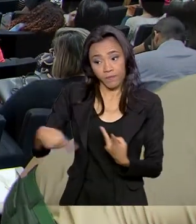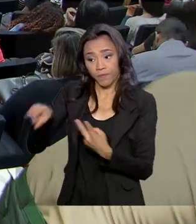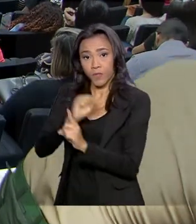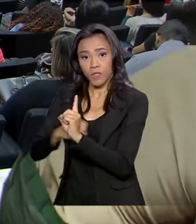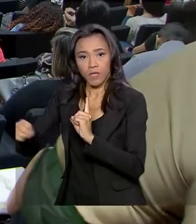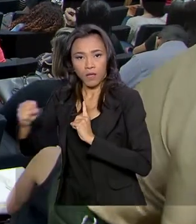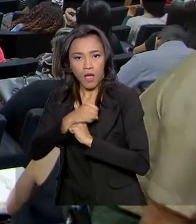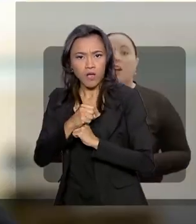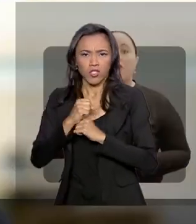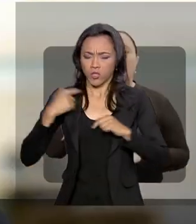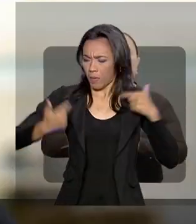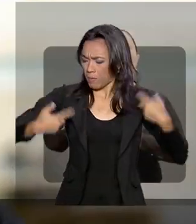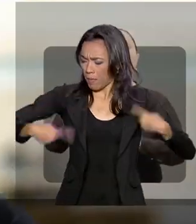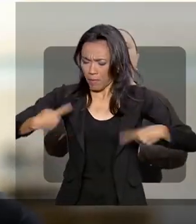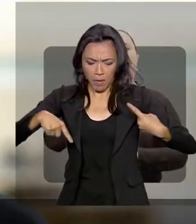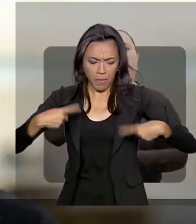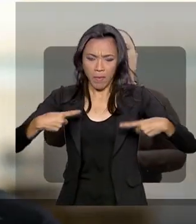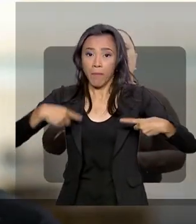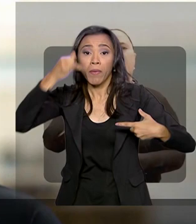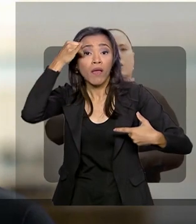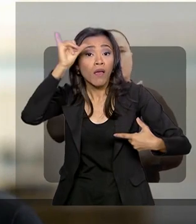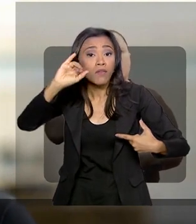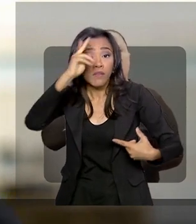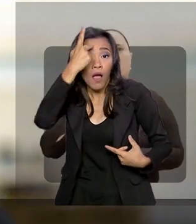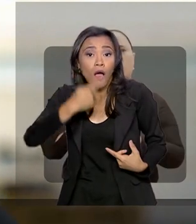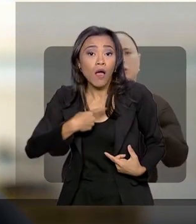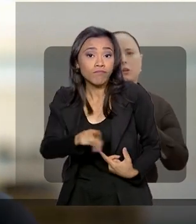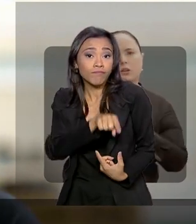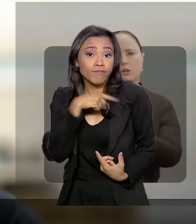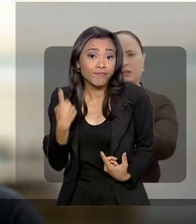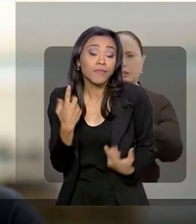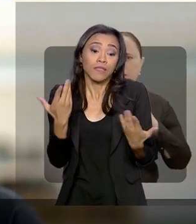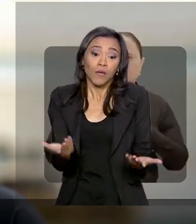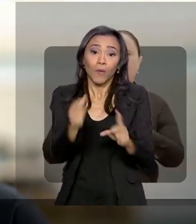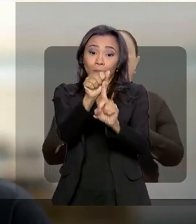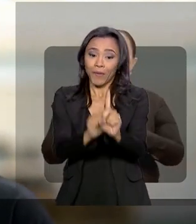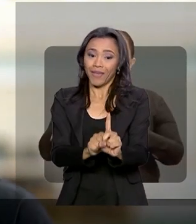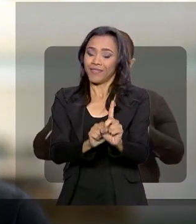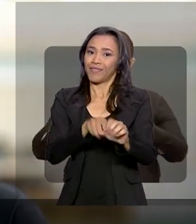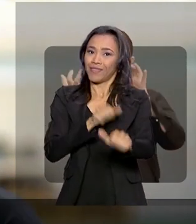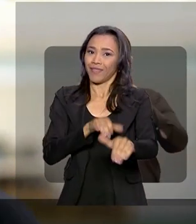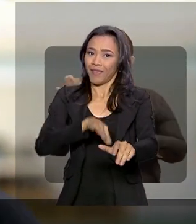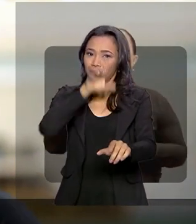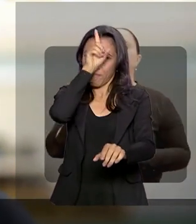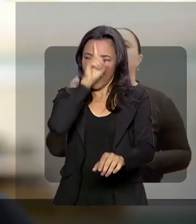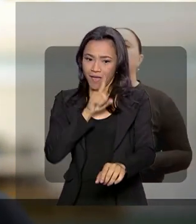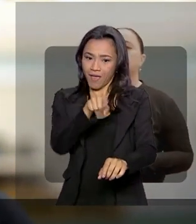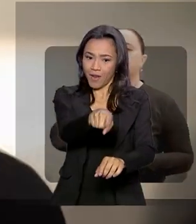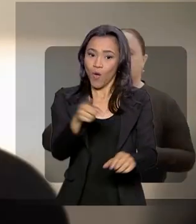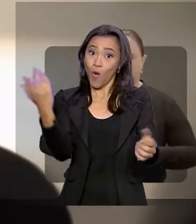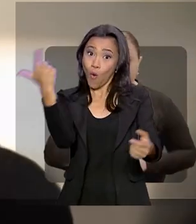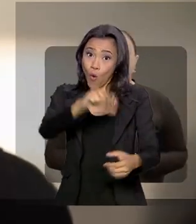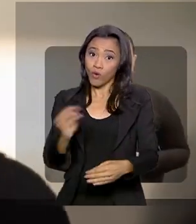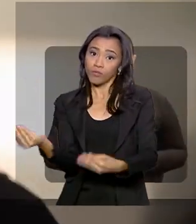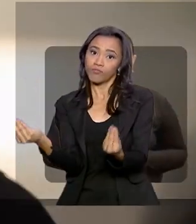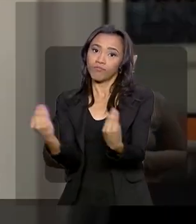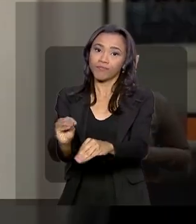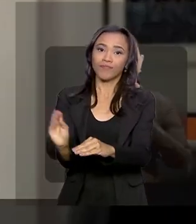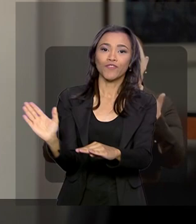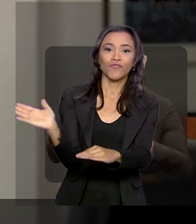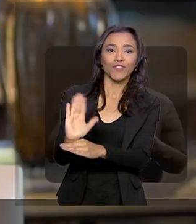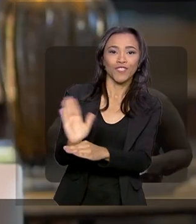prevenir o suicídio. Como parte das atividades do Setembro Amarelo, o governo federal publicou mais um vídeo da campanha